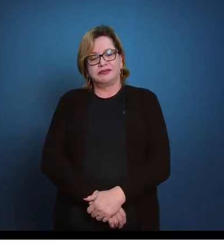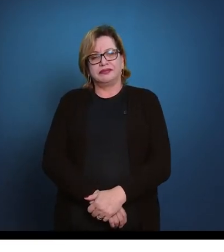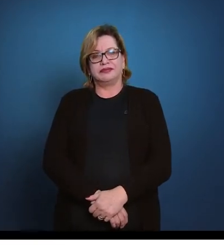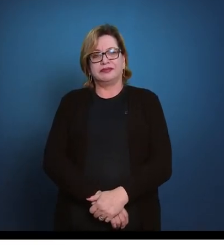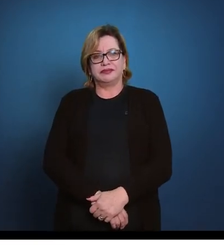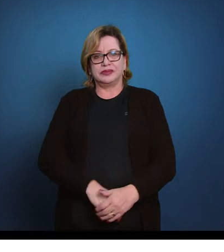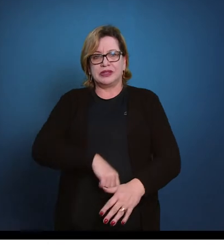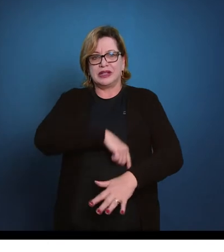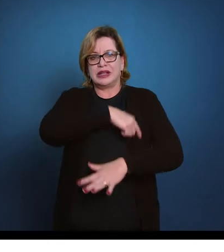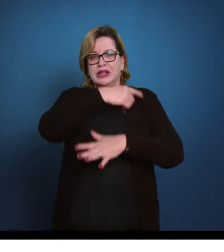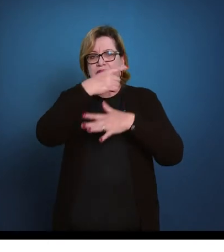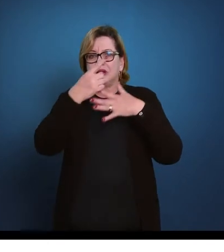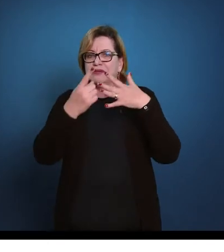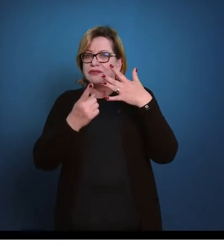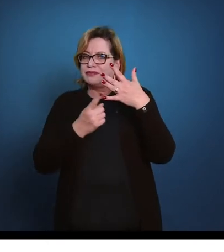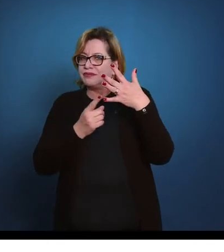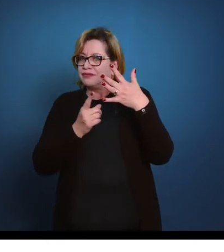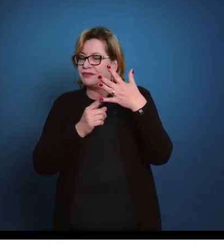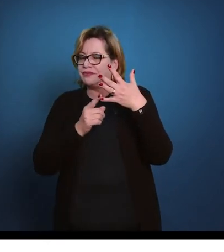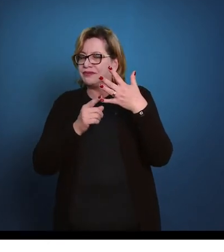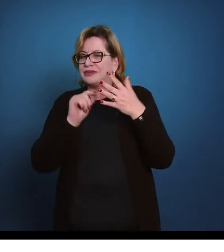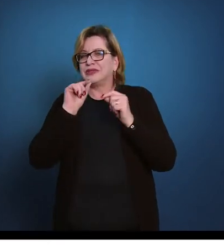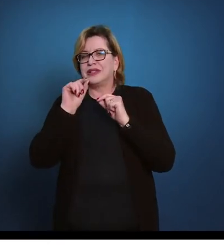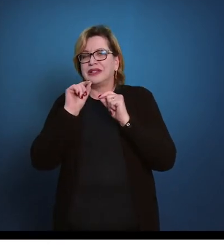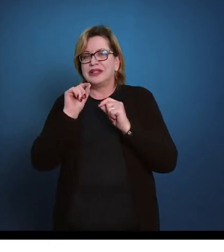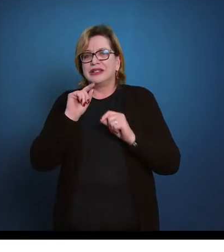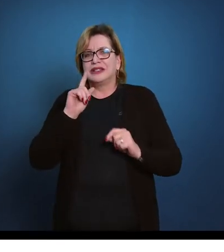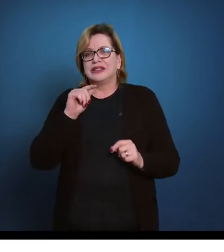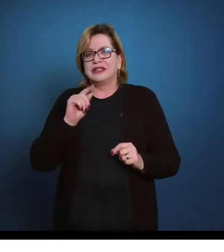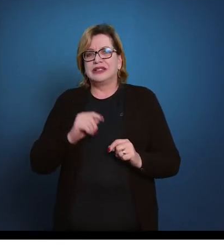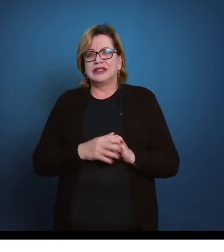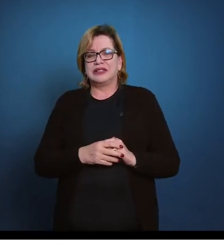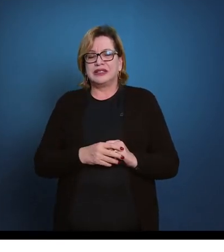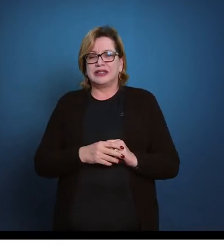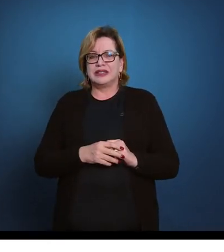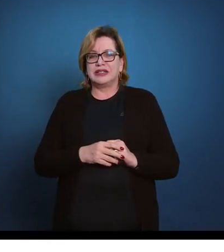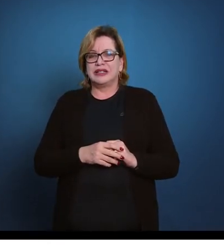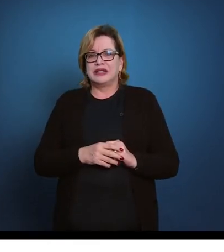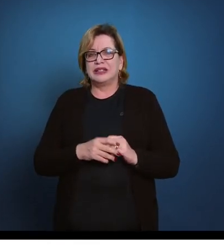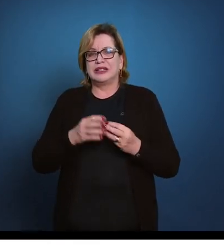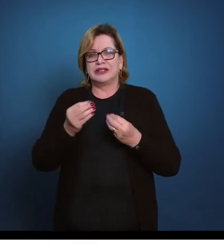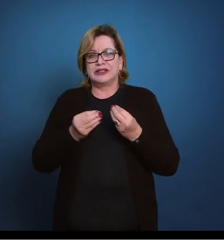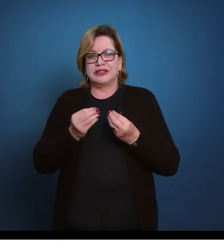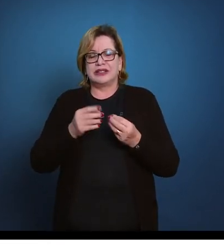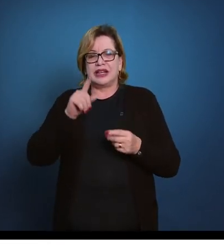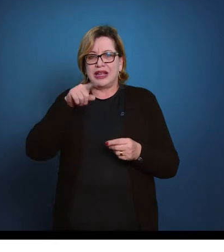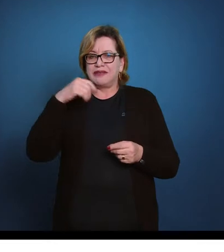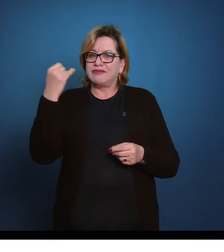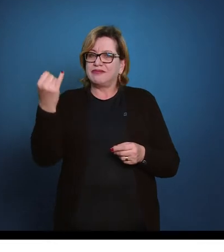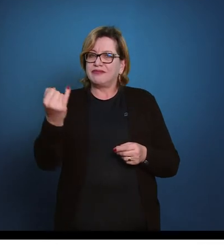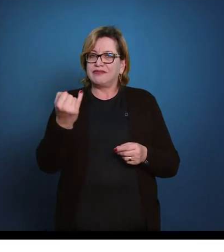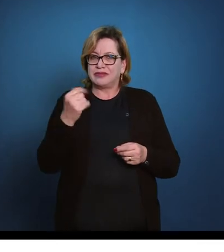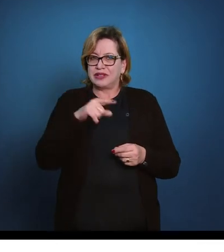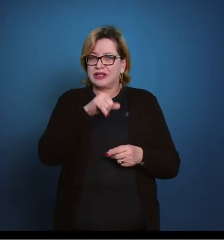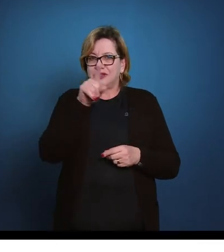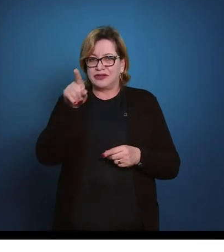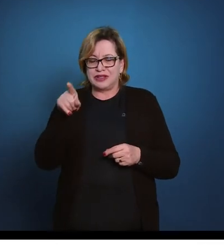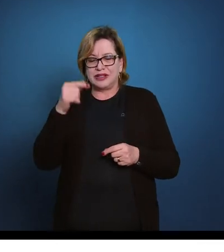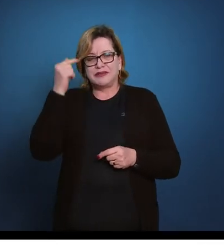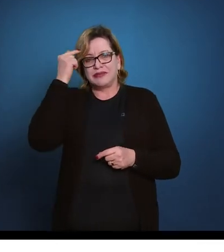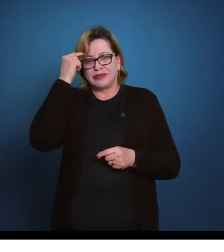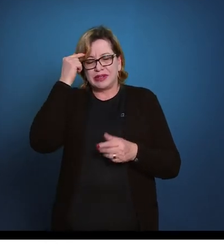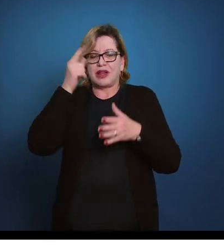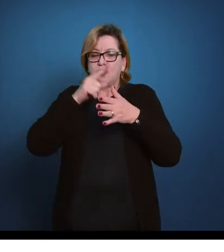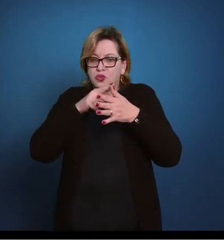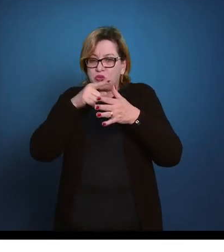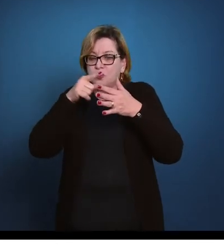O próximo elemento que nós vamos realizar hoje, então, é importante o pessoal seguir, pensar